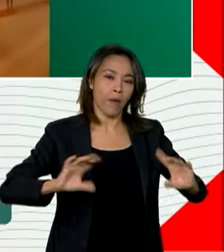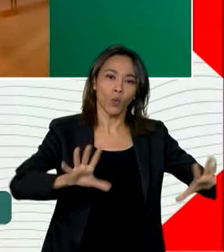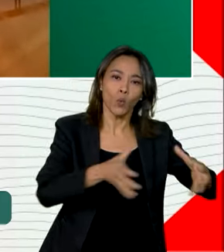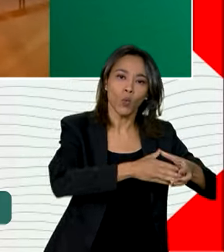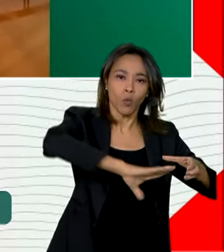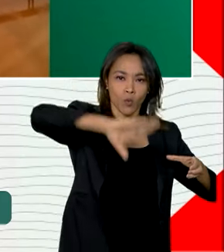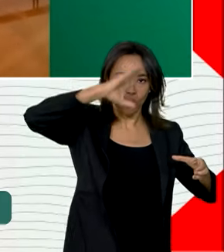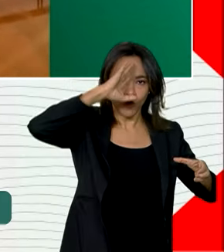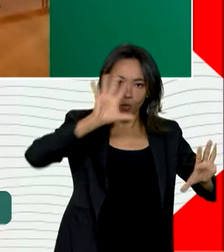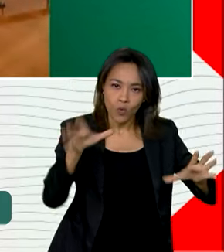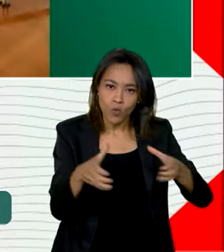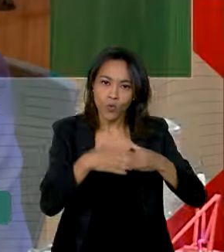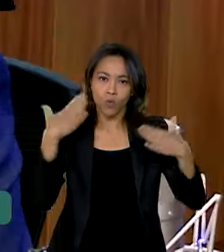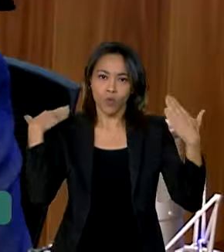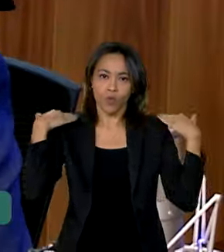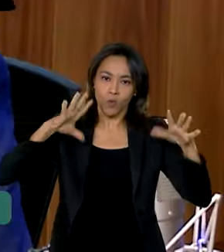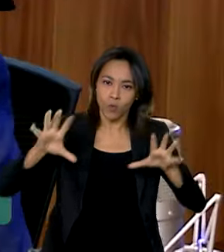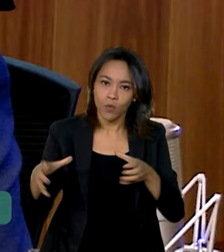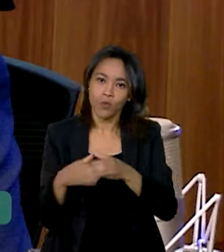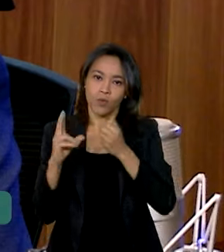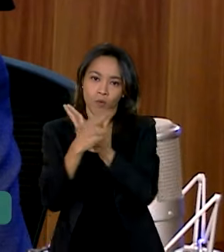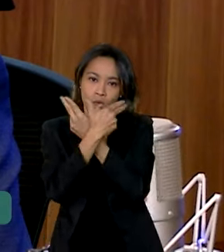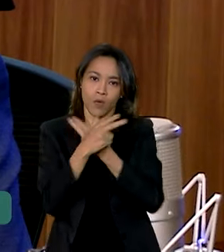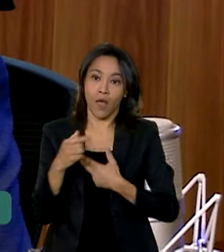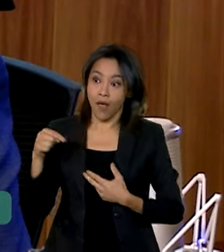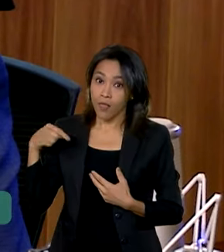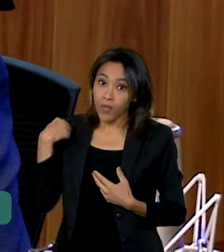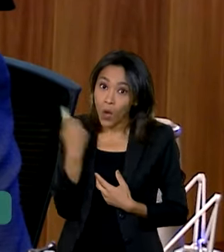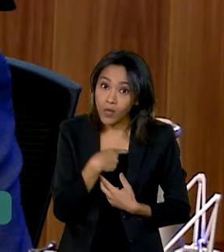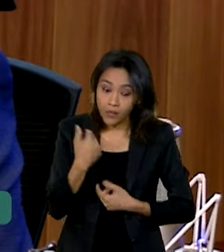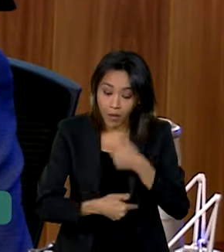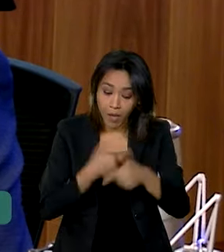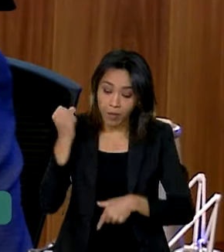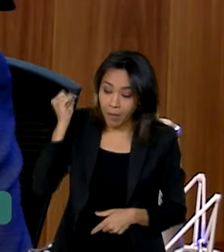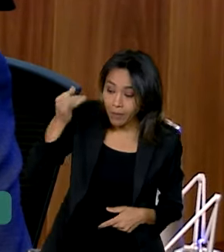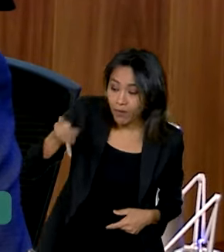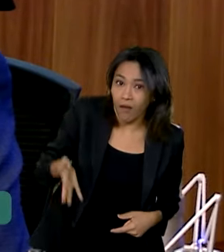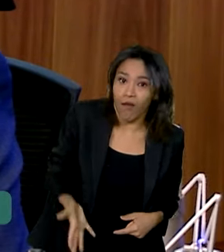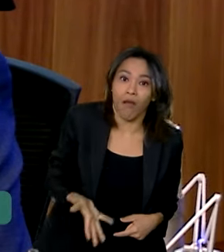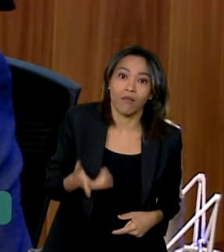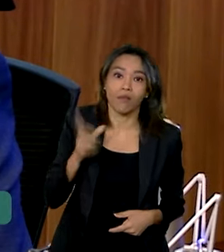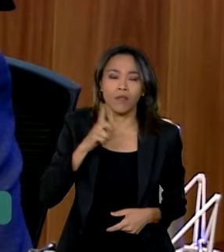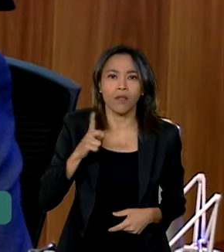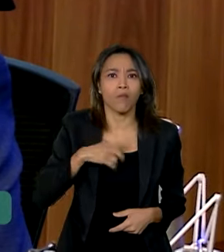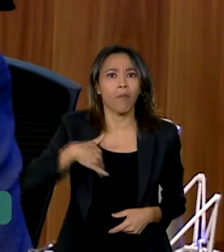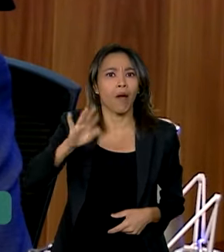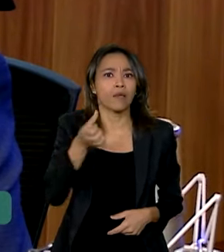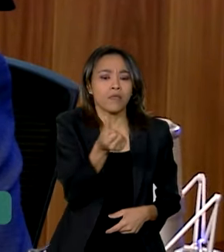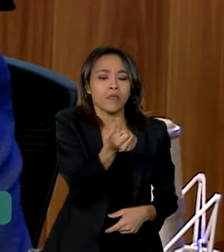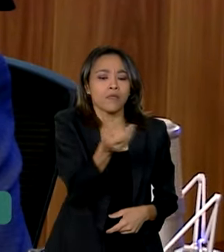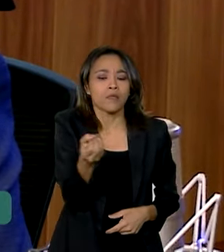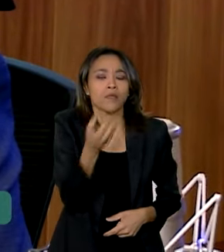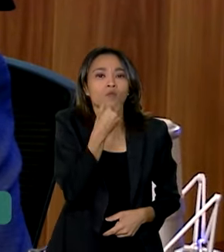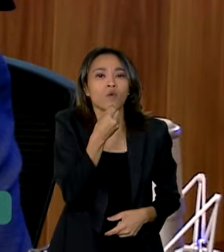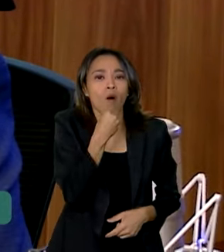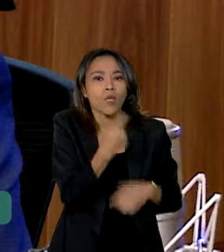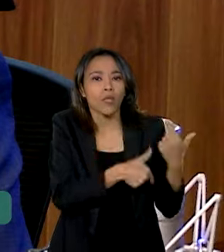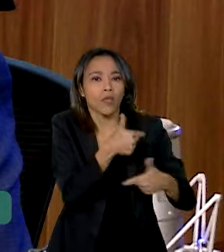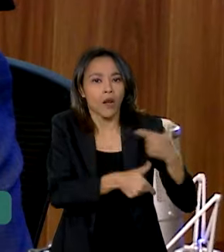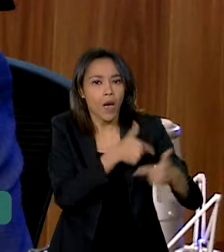Nós passamos toda a madrugada trabalhando no resgate. Já temos mais de 600 homens trabalhando.